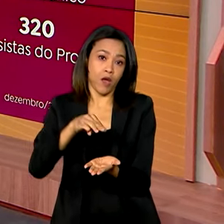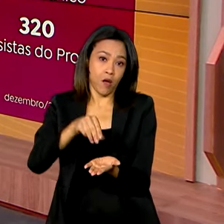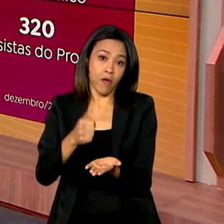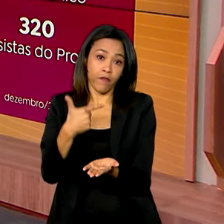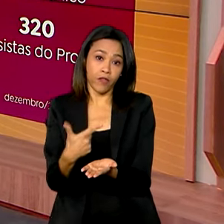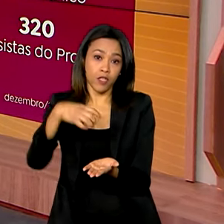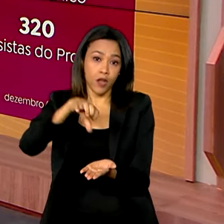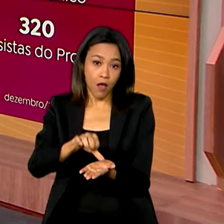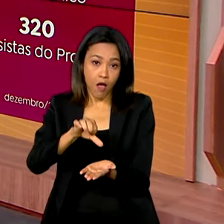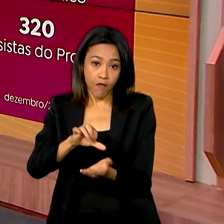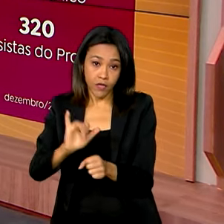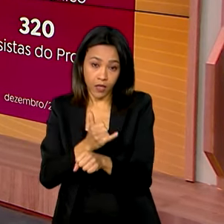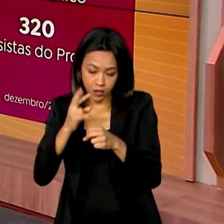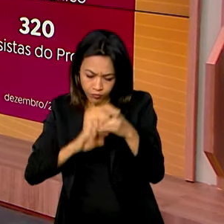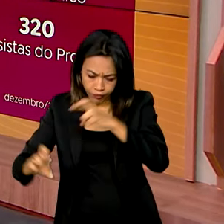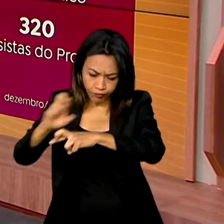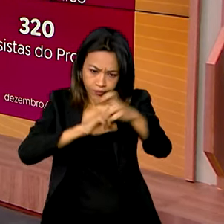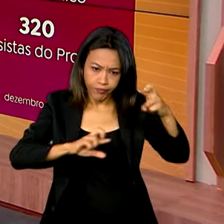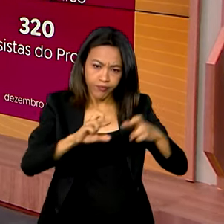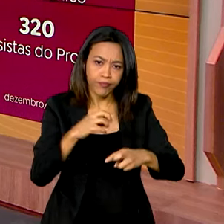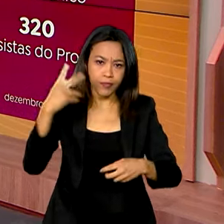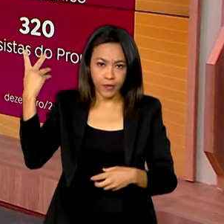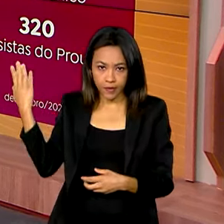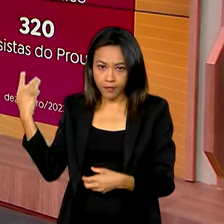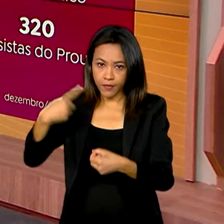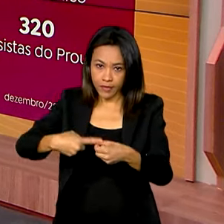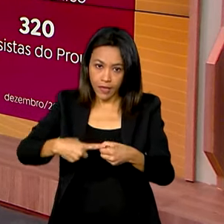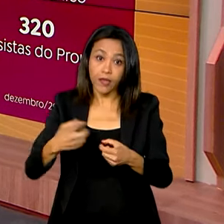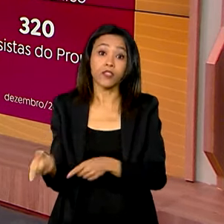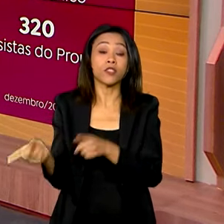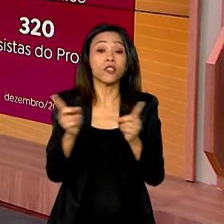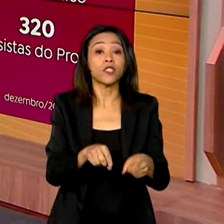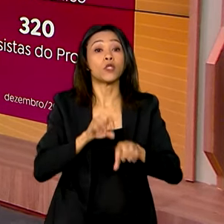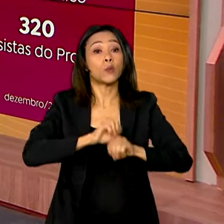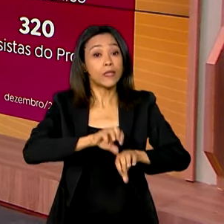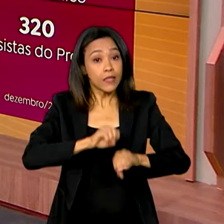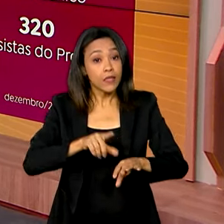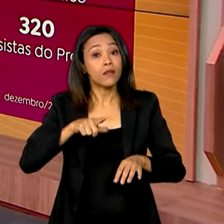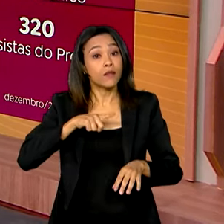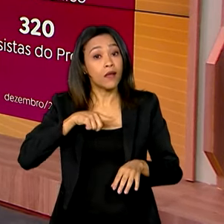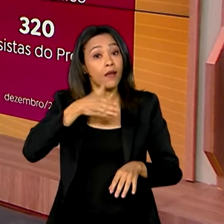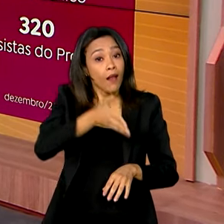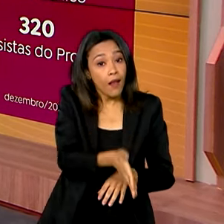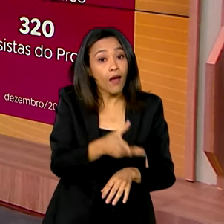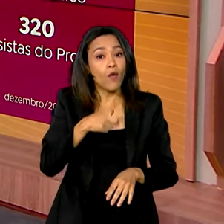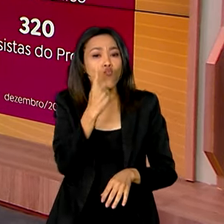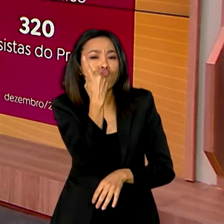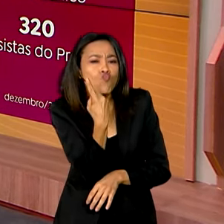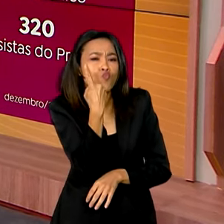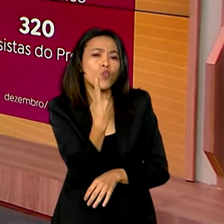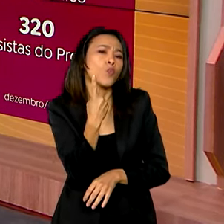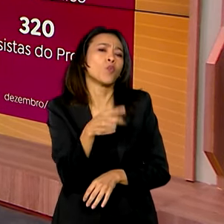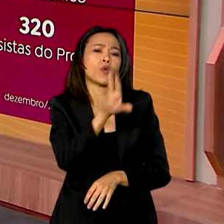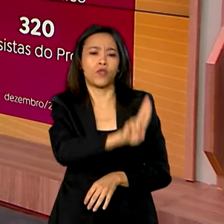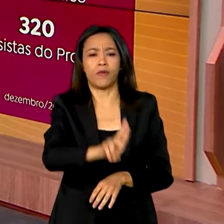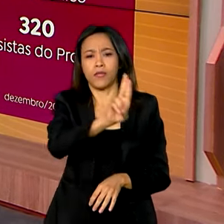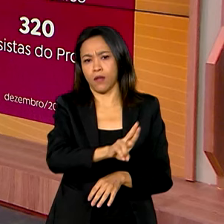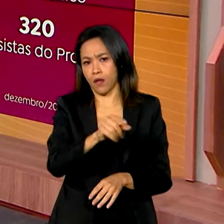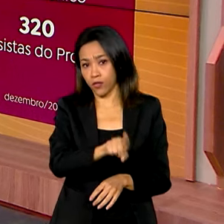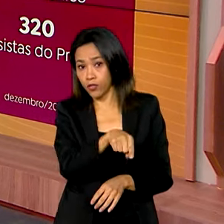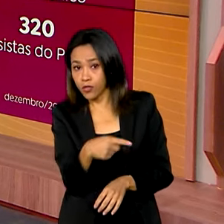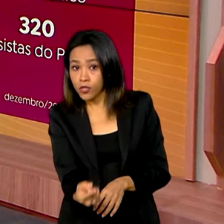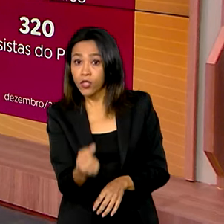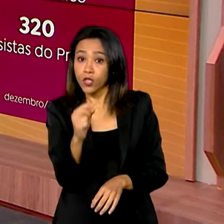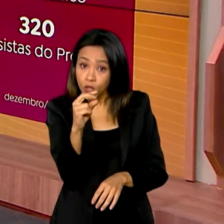de fiscalização lá em Marabá. E na educação, Marabá conta com uma instituição federal de ensino superior,